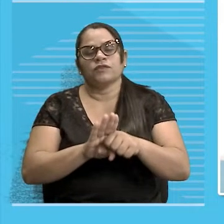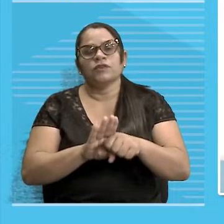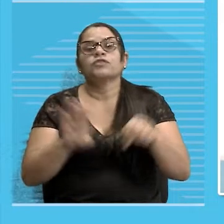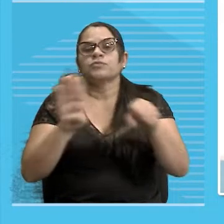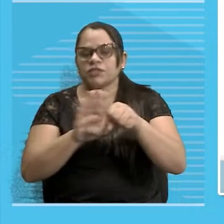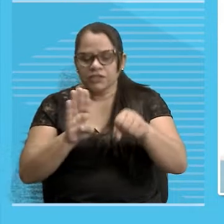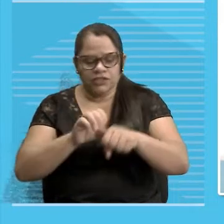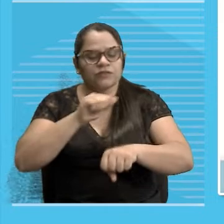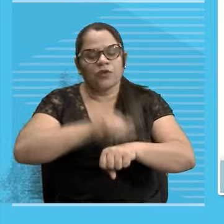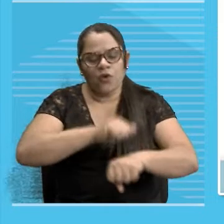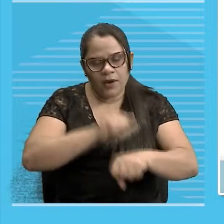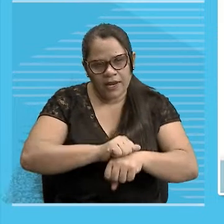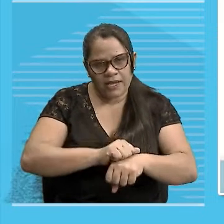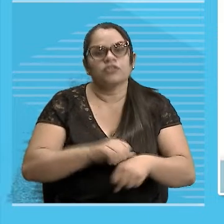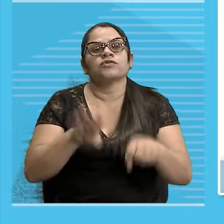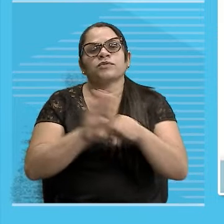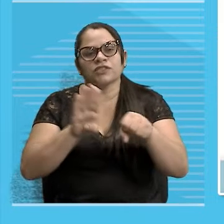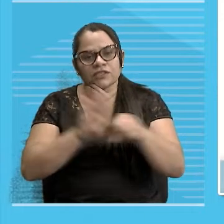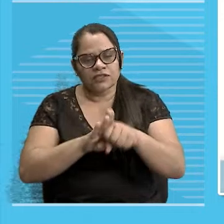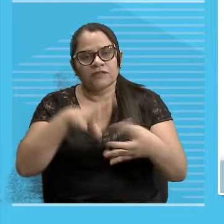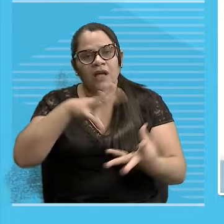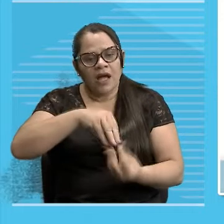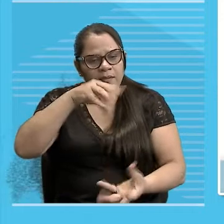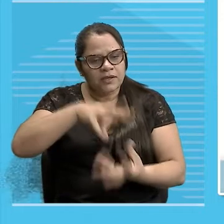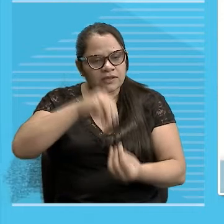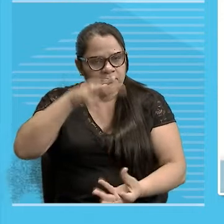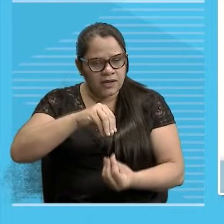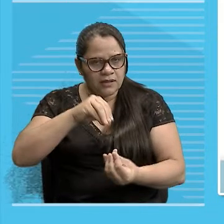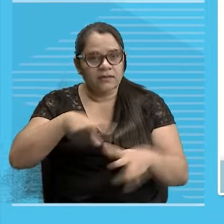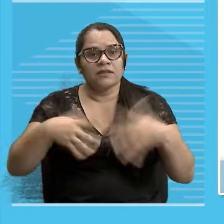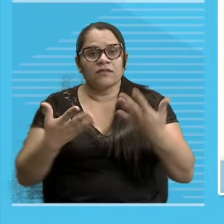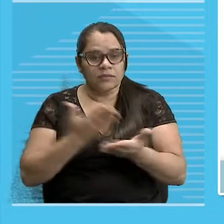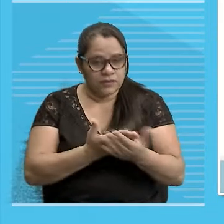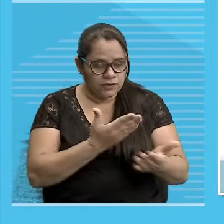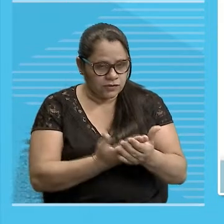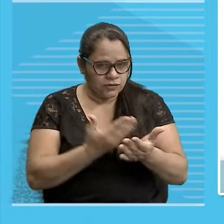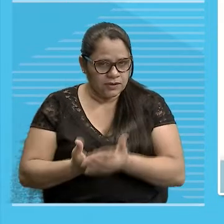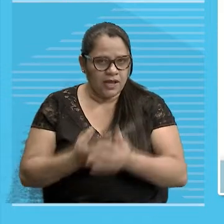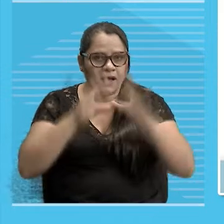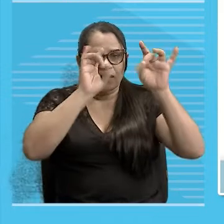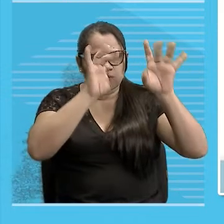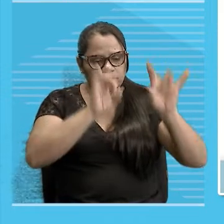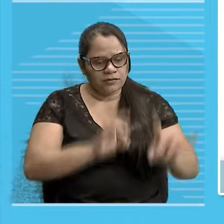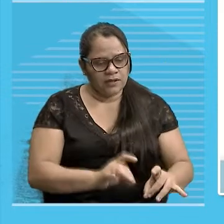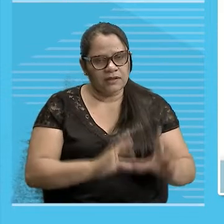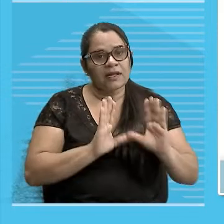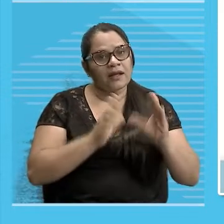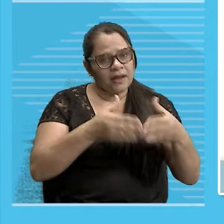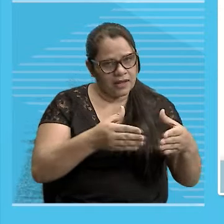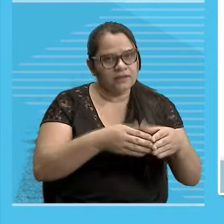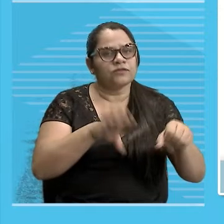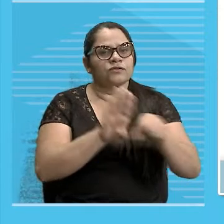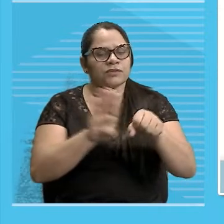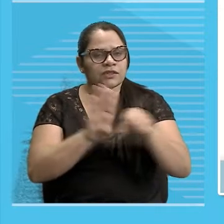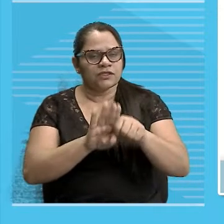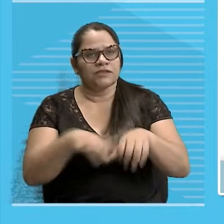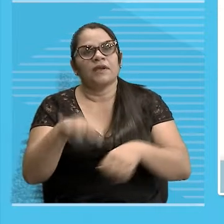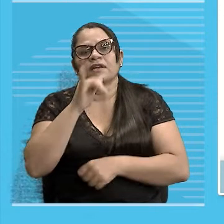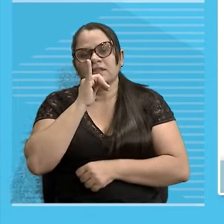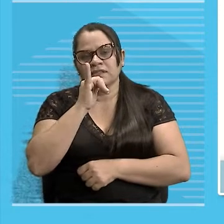ser abstrato E a gente vai aprender Essas especificidades aí Dessa classe hoje Tá Por exemplo